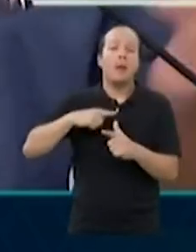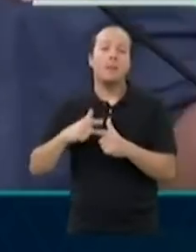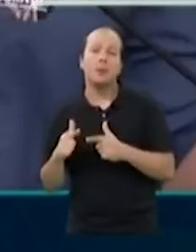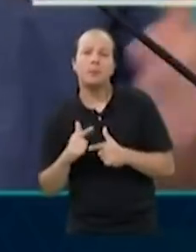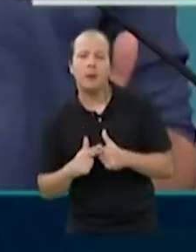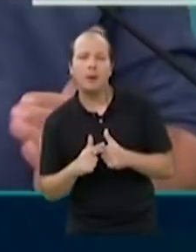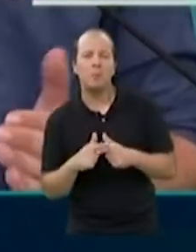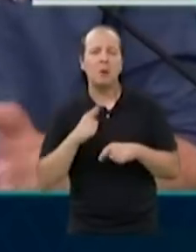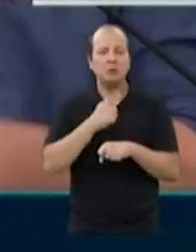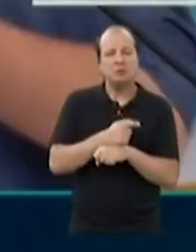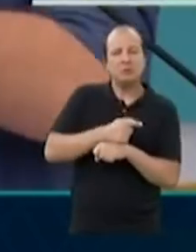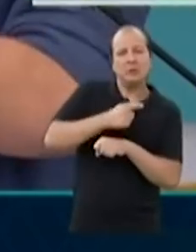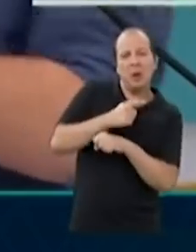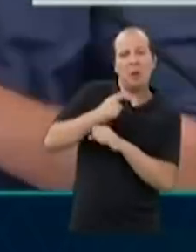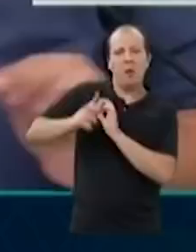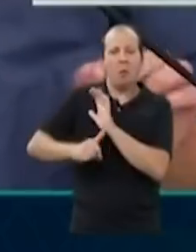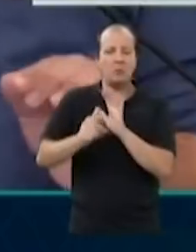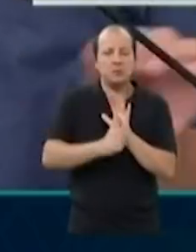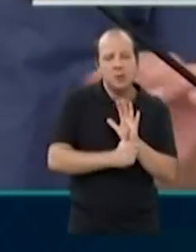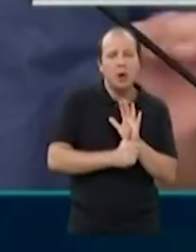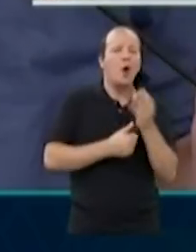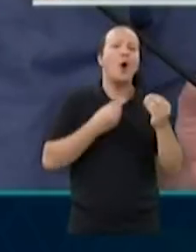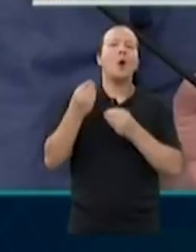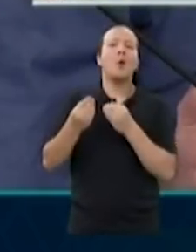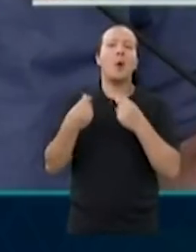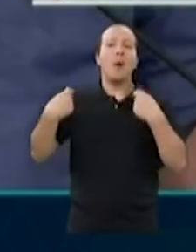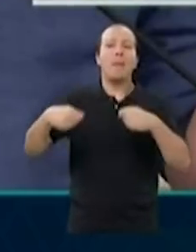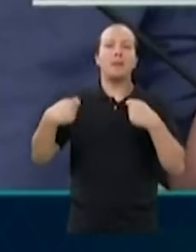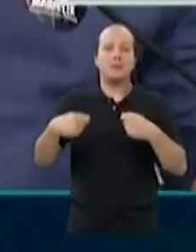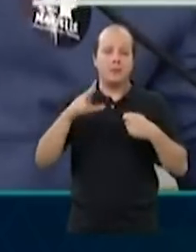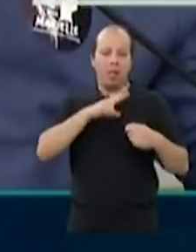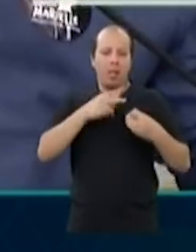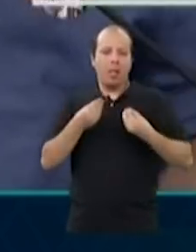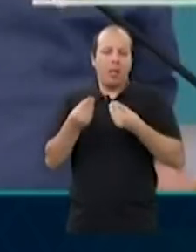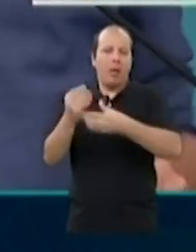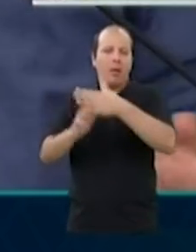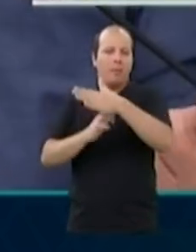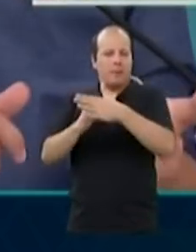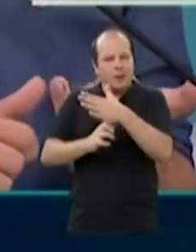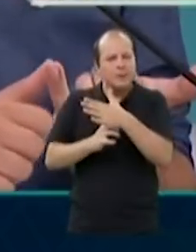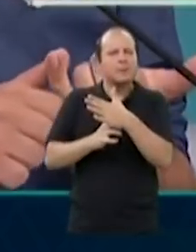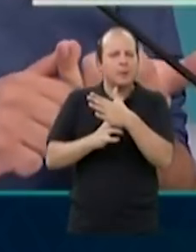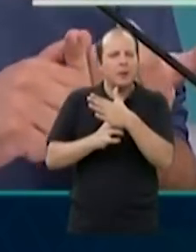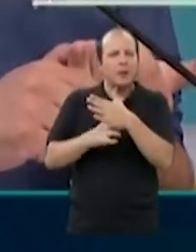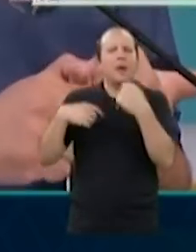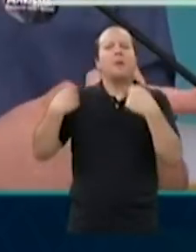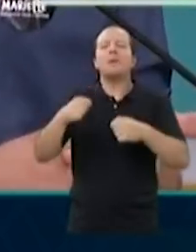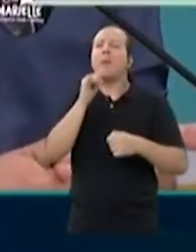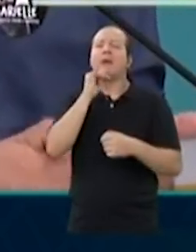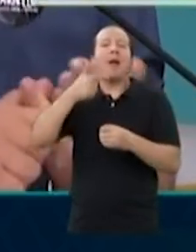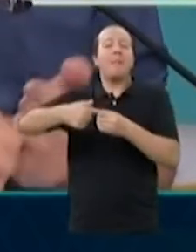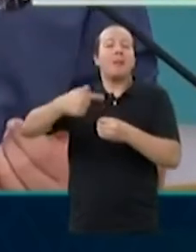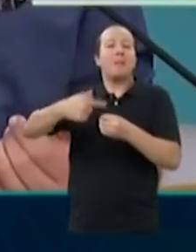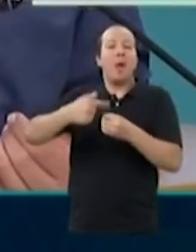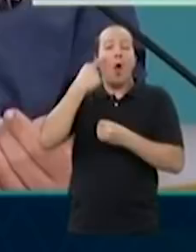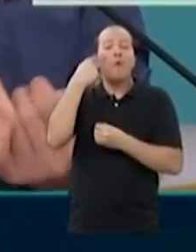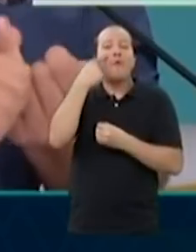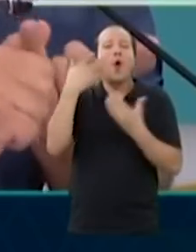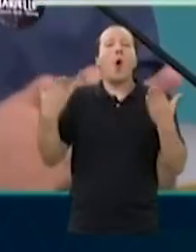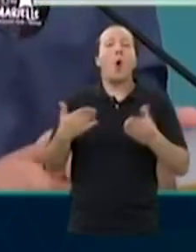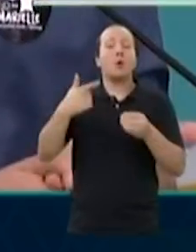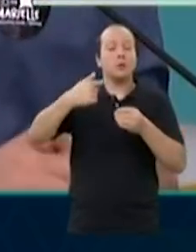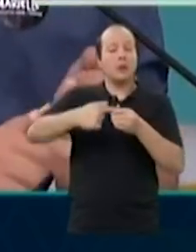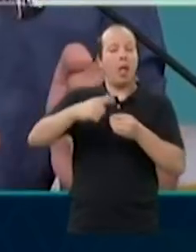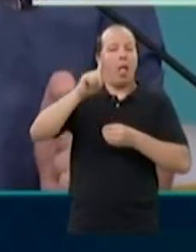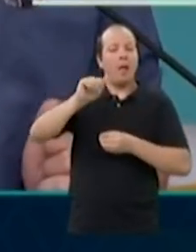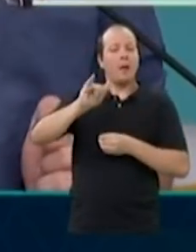seja de gestão ou seja de corrupção, a saída a entregar para a iniciativa privada. Isso tentaram fazer com a Petrobras. Olha como está o preço da gasolina.